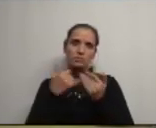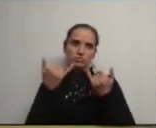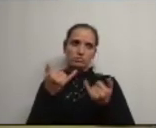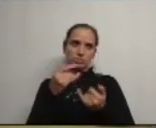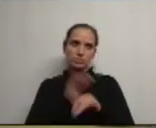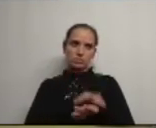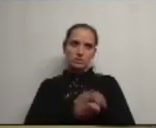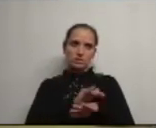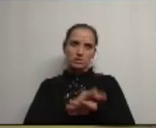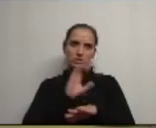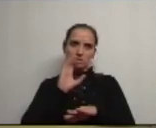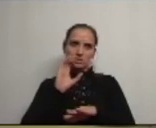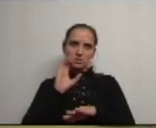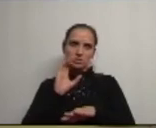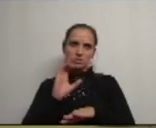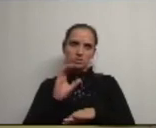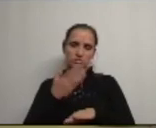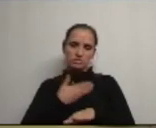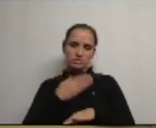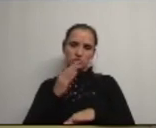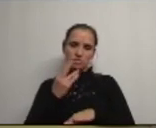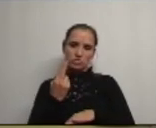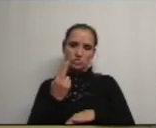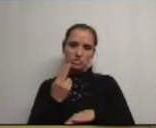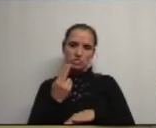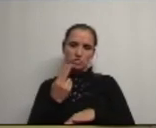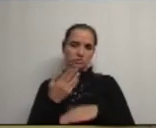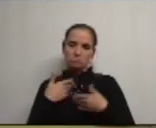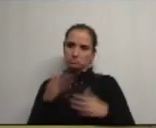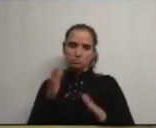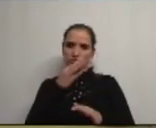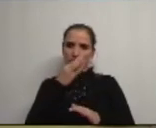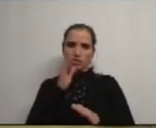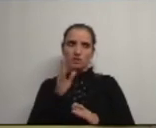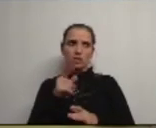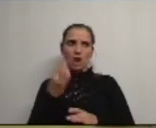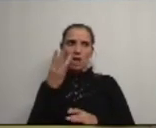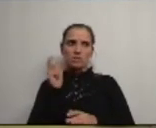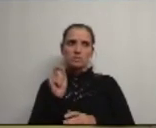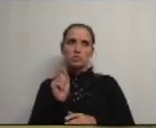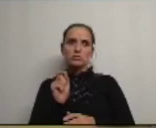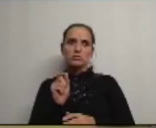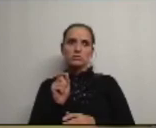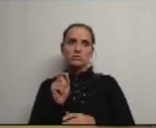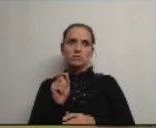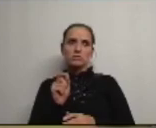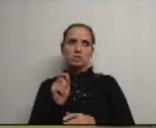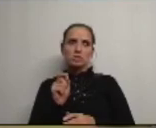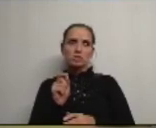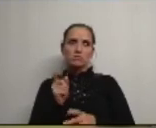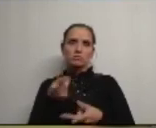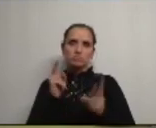o representante o Sr. representante da CDU que prescinde do tempo e portanto temos aqui três minutos ainda que